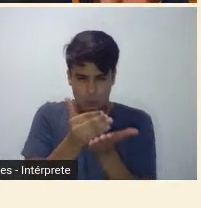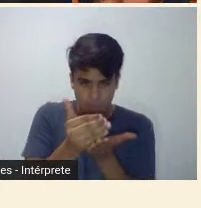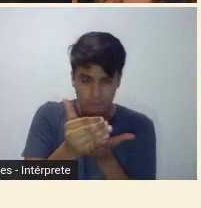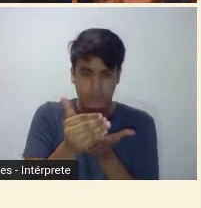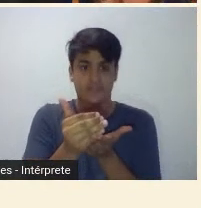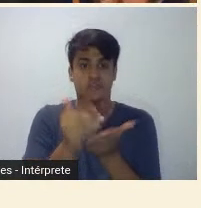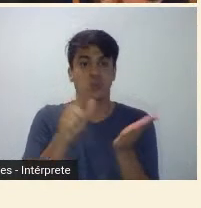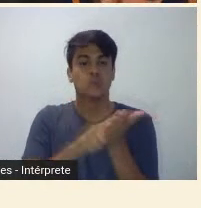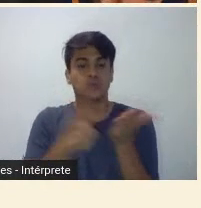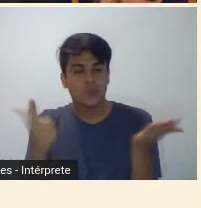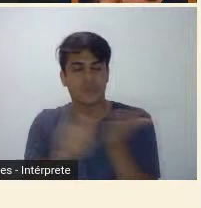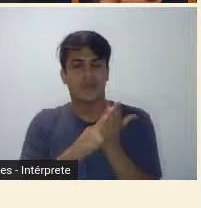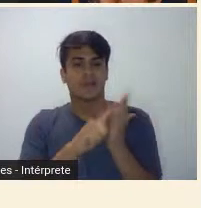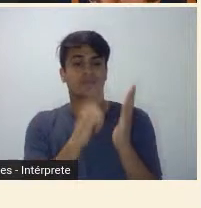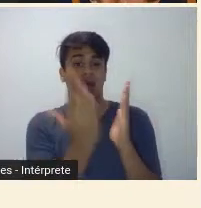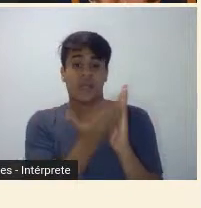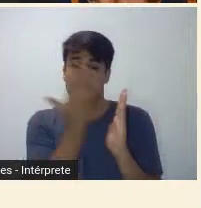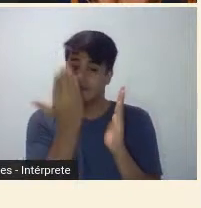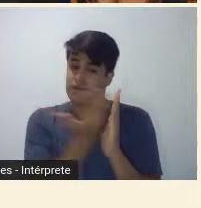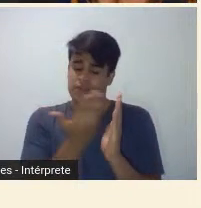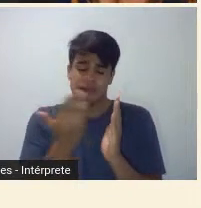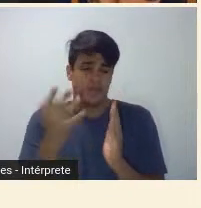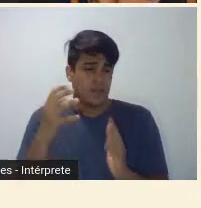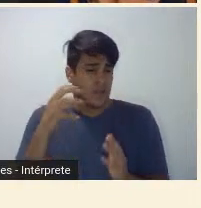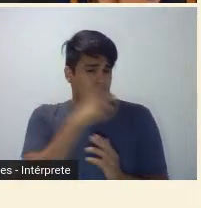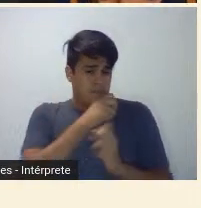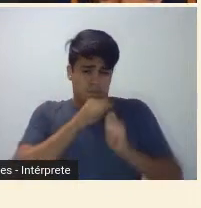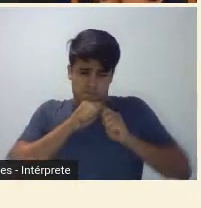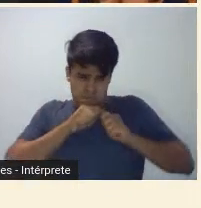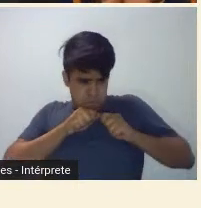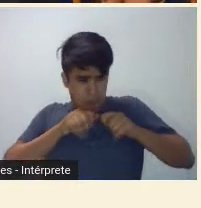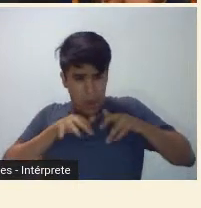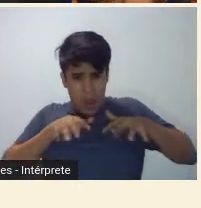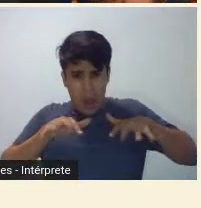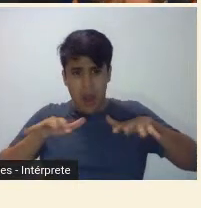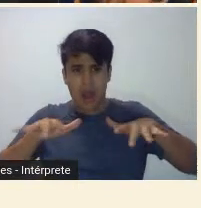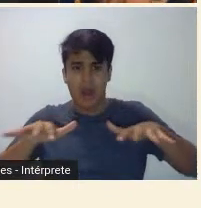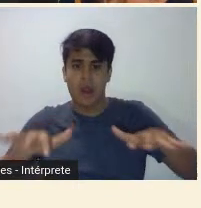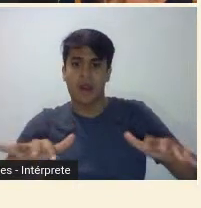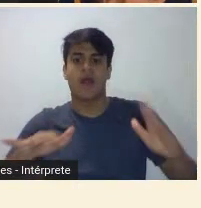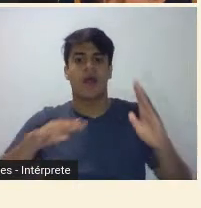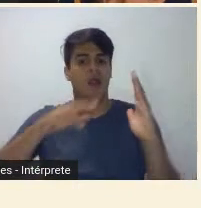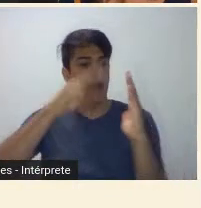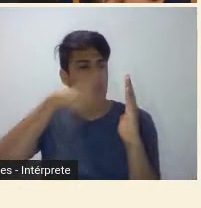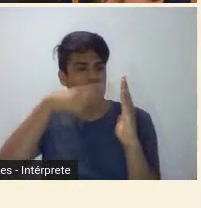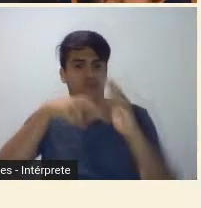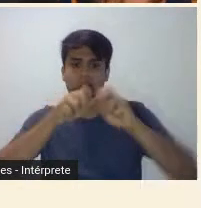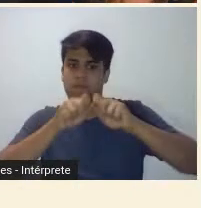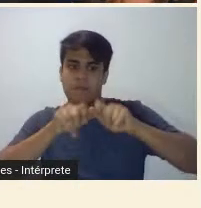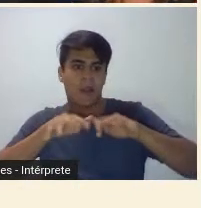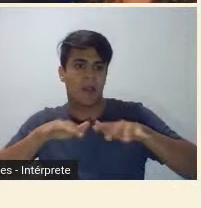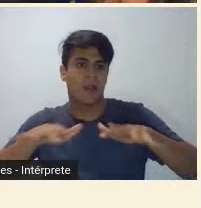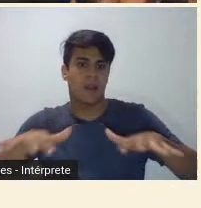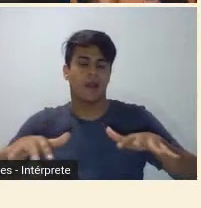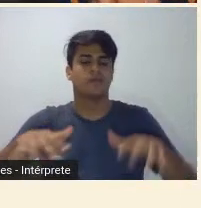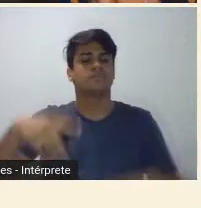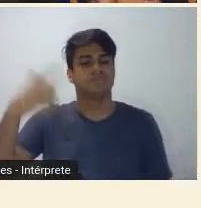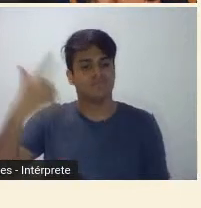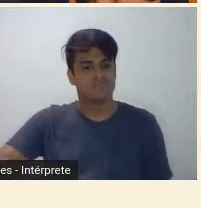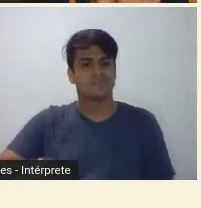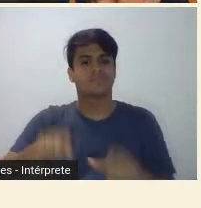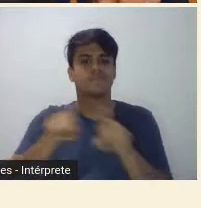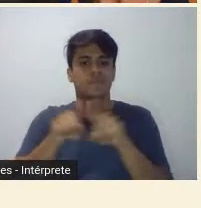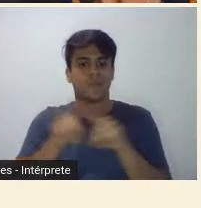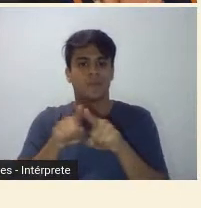invadiu os espaços, expandiu a leitura e, consequentemente, modificou